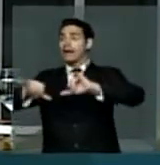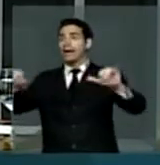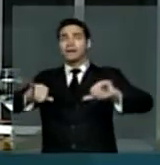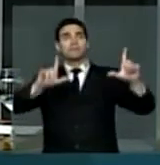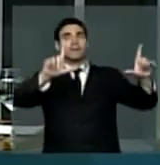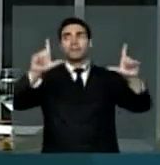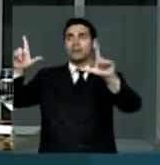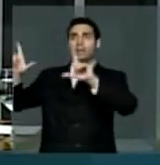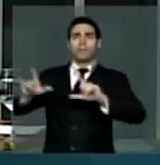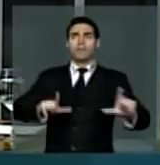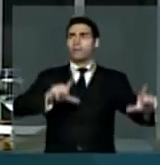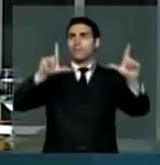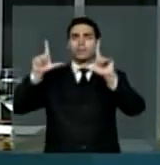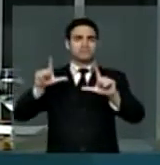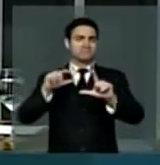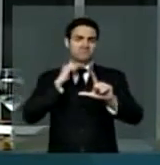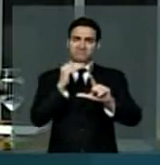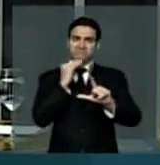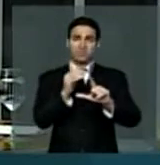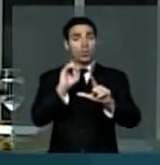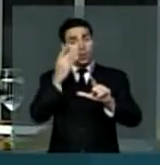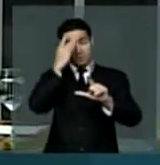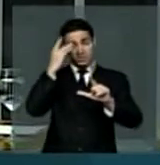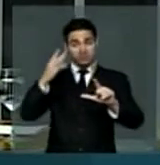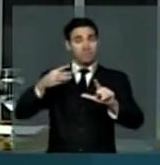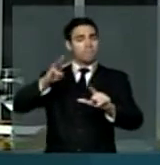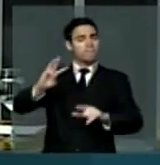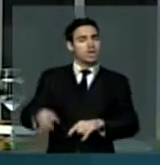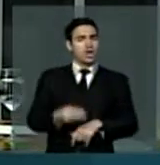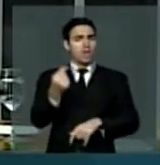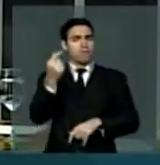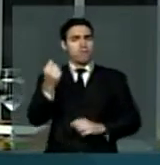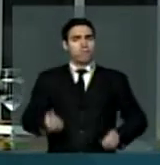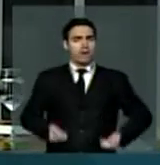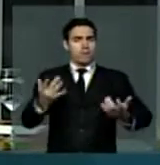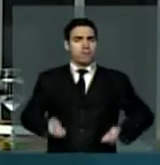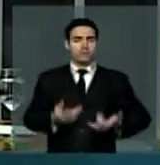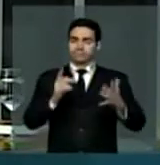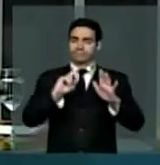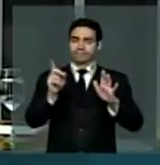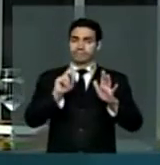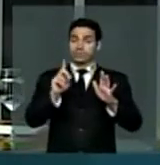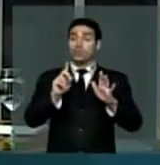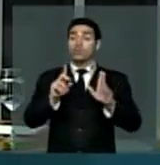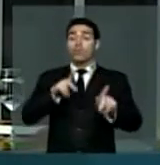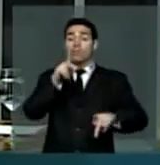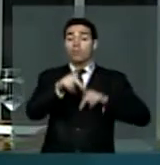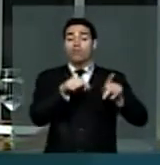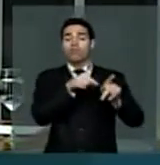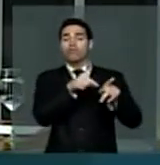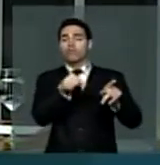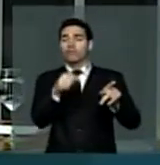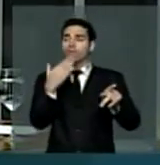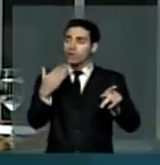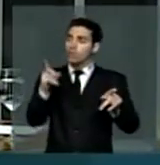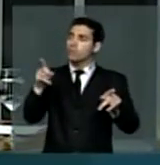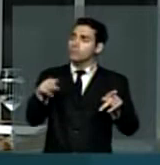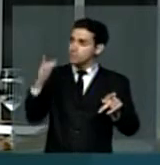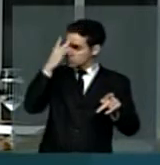campanhas milionárias o povo quer que o candidato converse com ele frente a frente